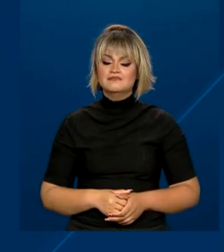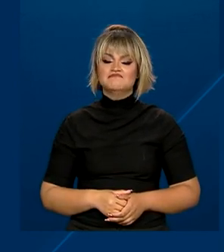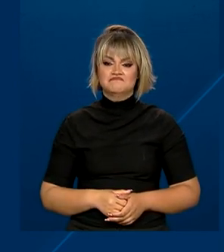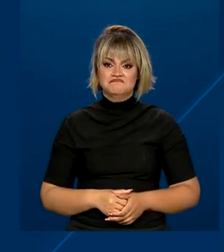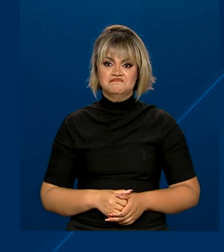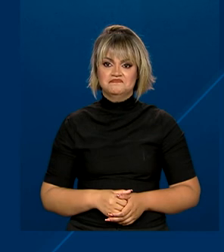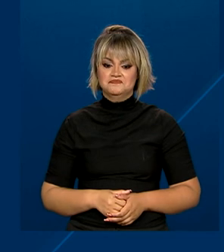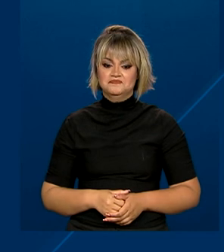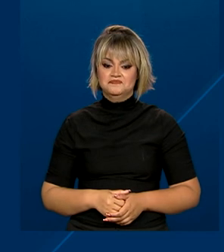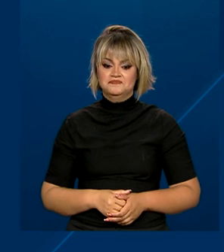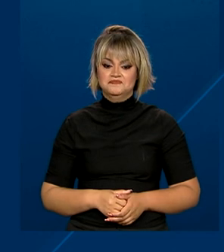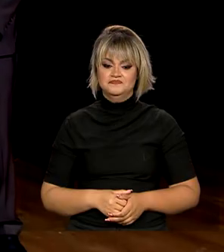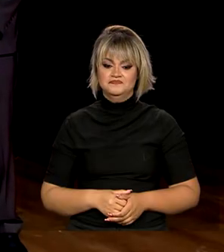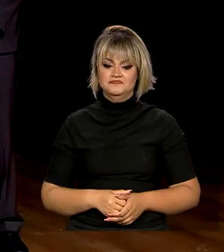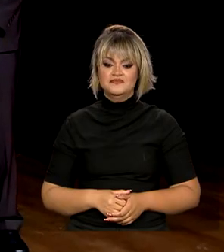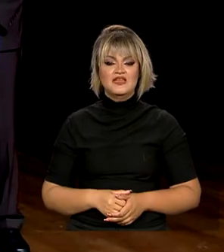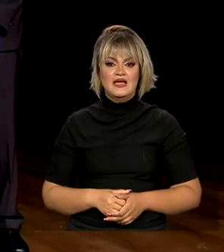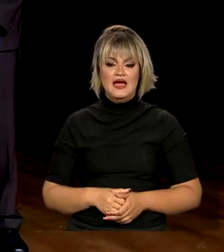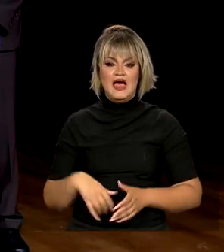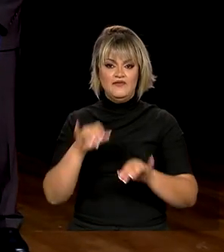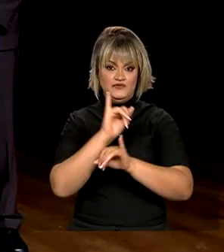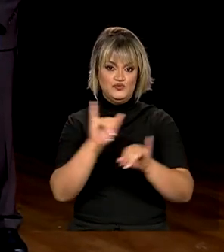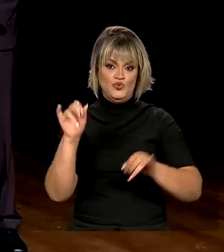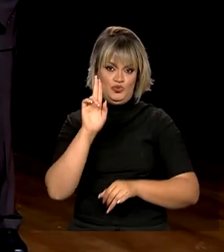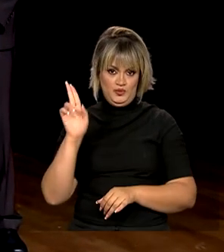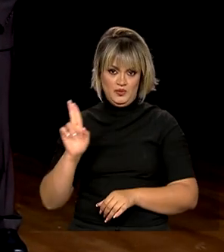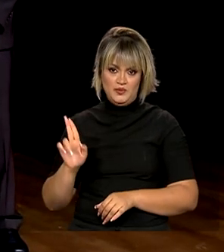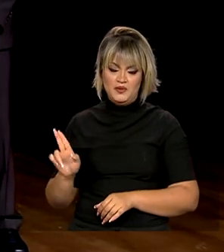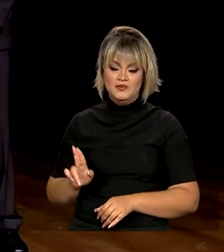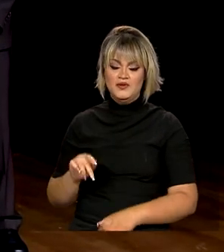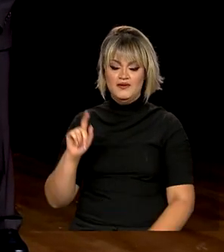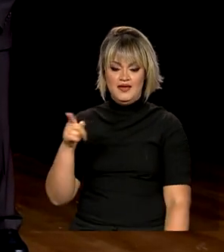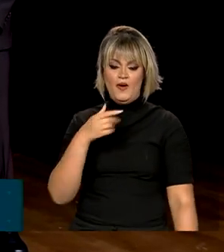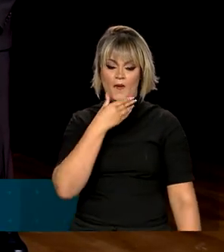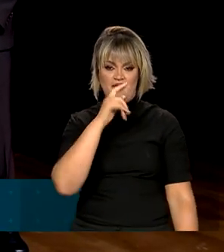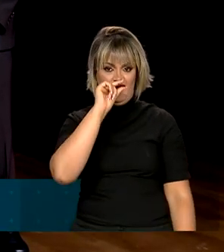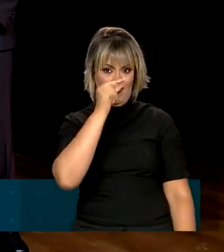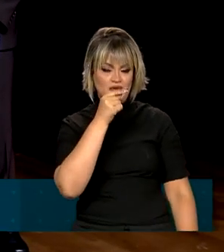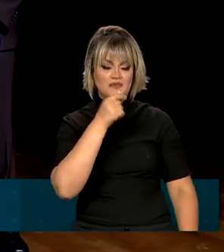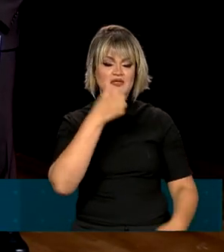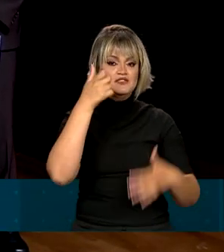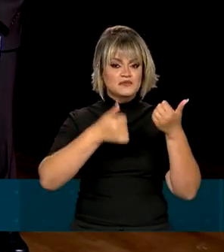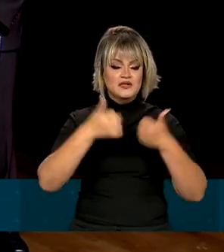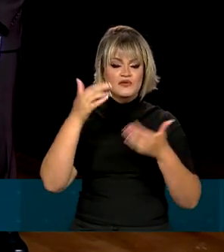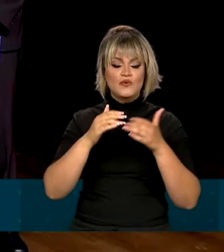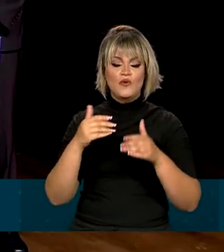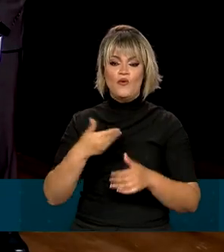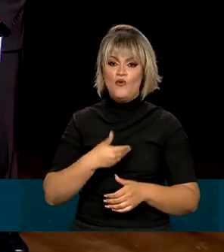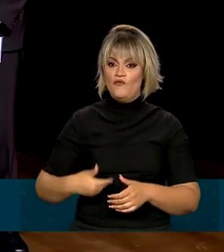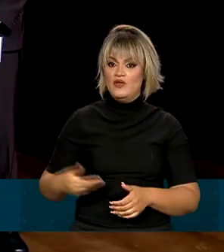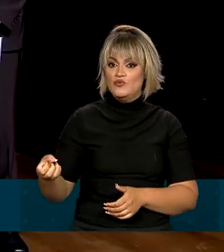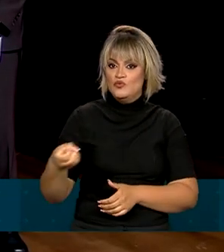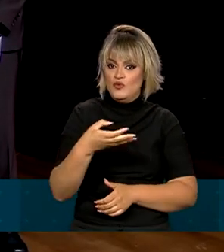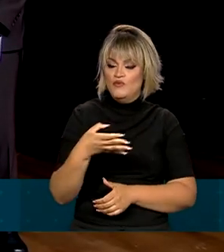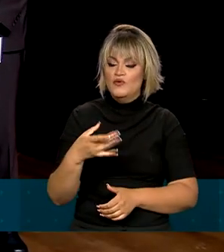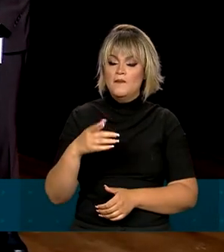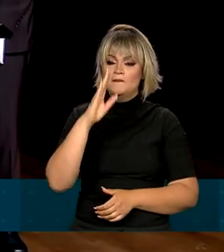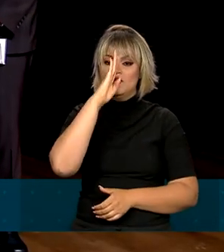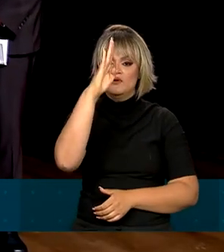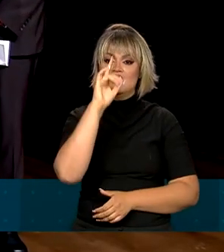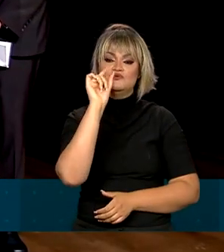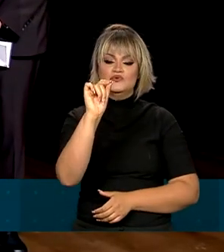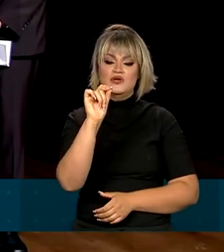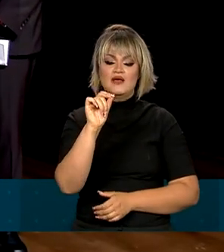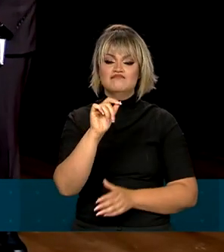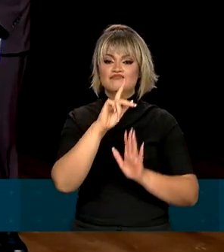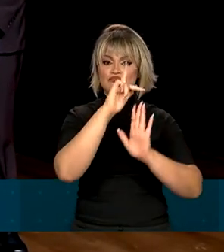para a área de mulheres. Após o anúncio, o vice-presidente eleito disse que o novo governo terá como prioridade